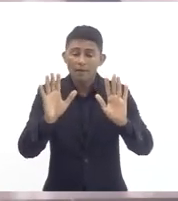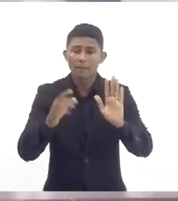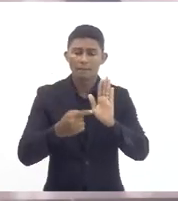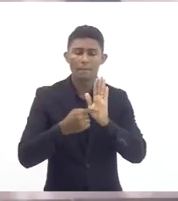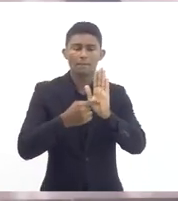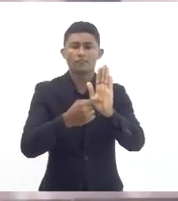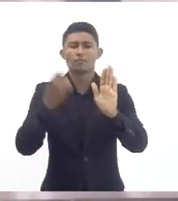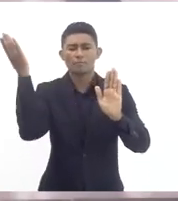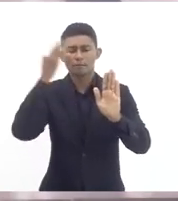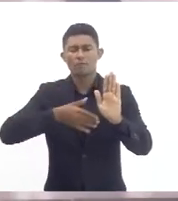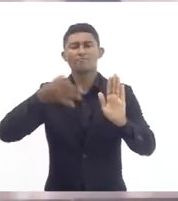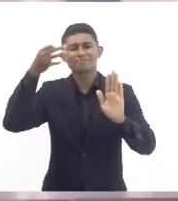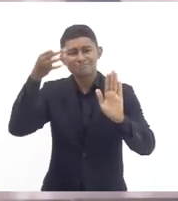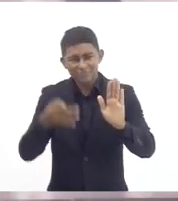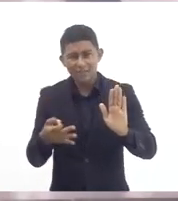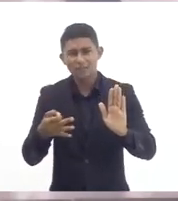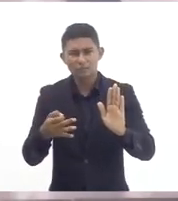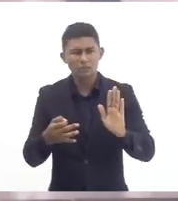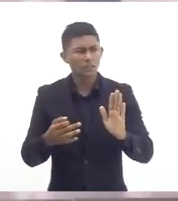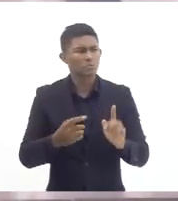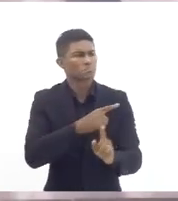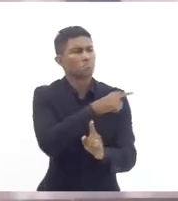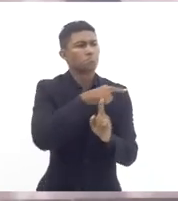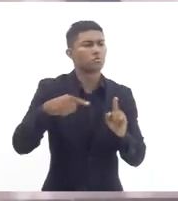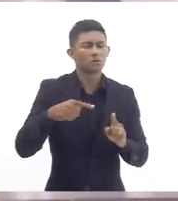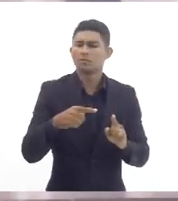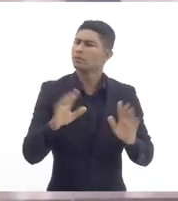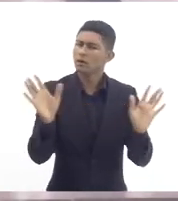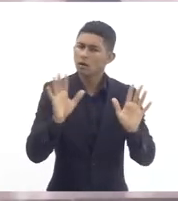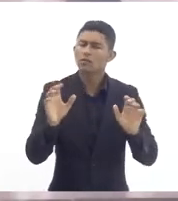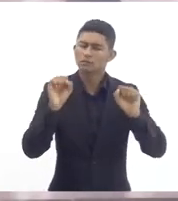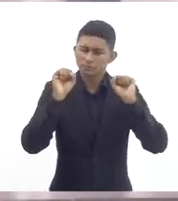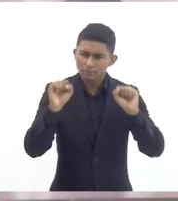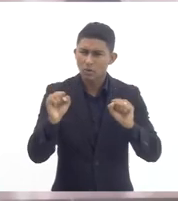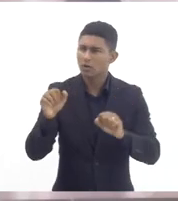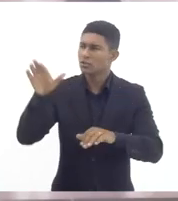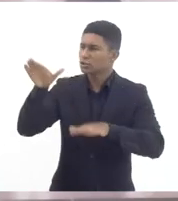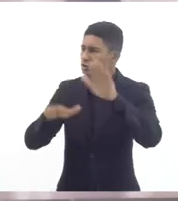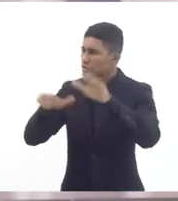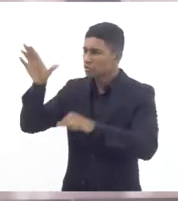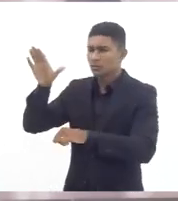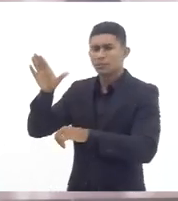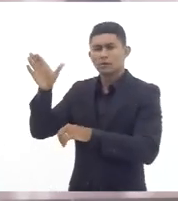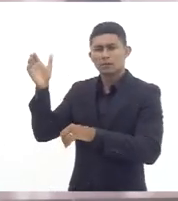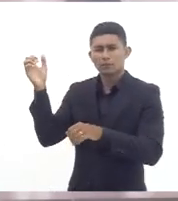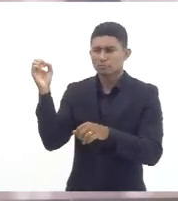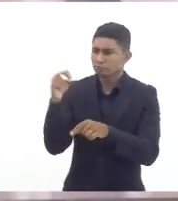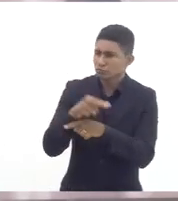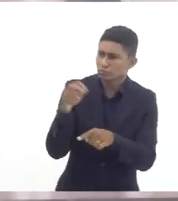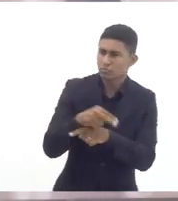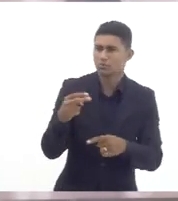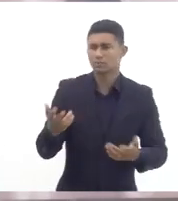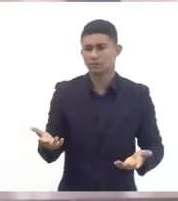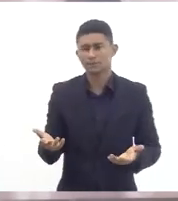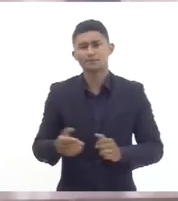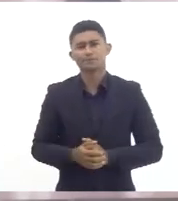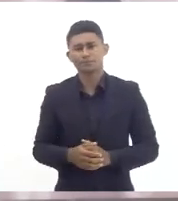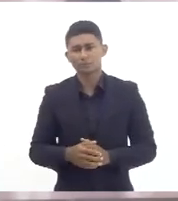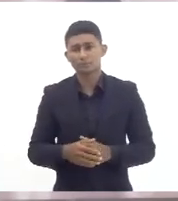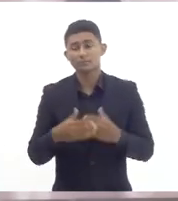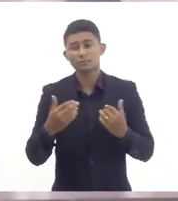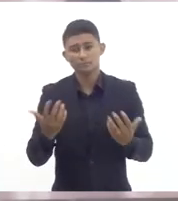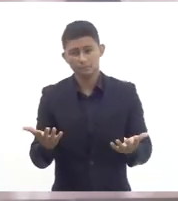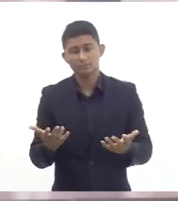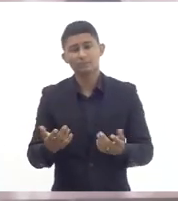outras decisões judiciais que a gente tem visto então só queria retomar esses aspectos para propor que a gente caminhe com esse